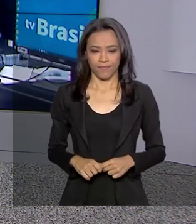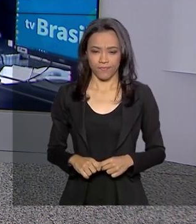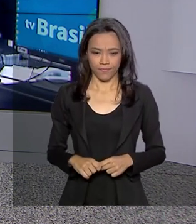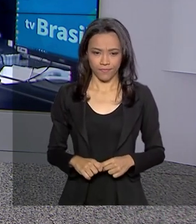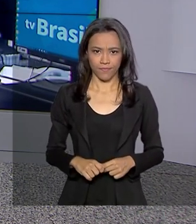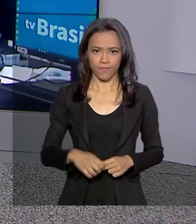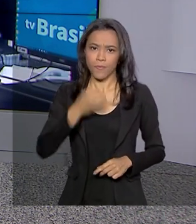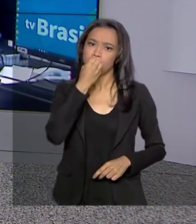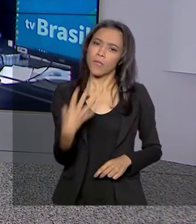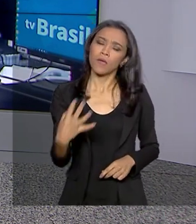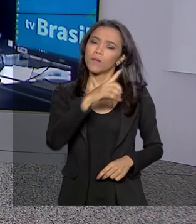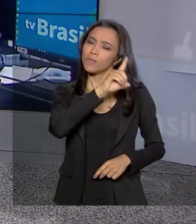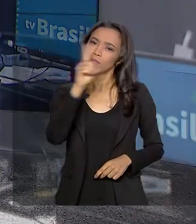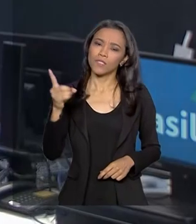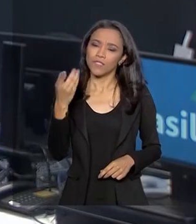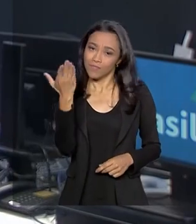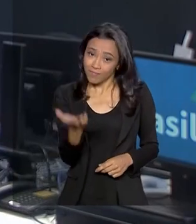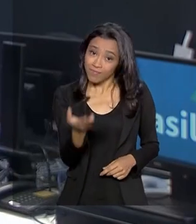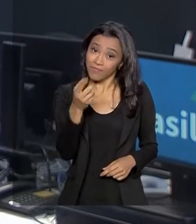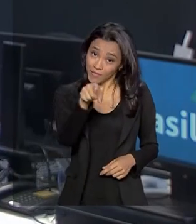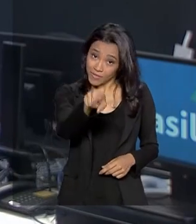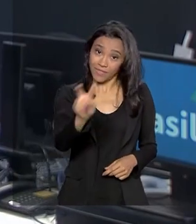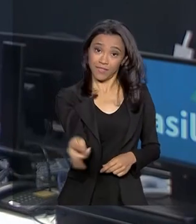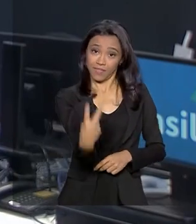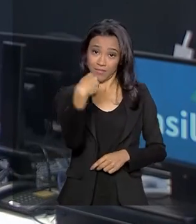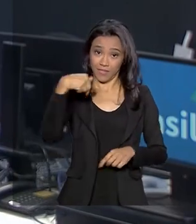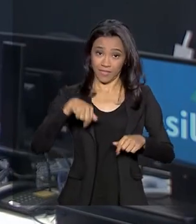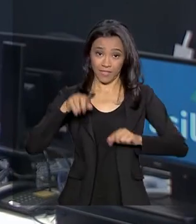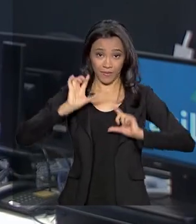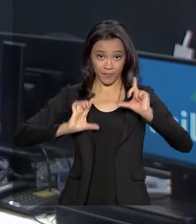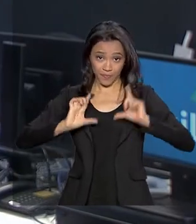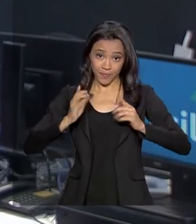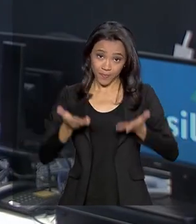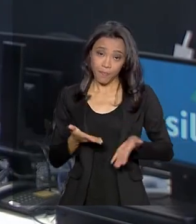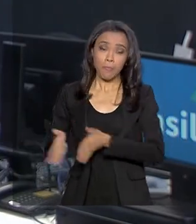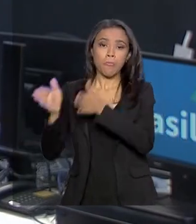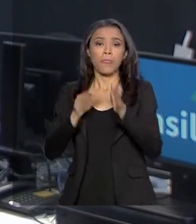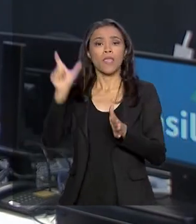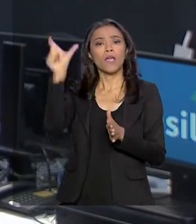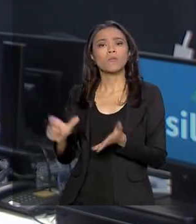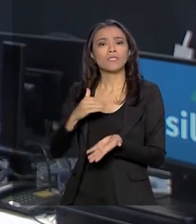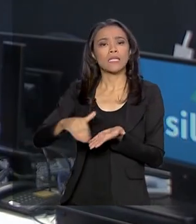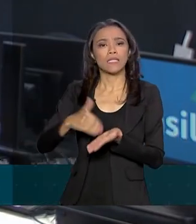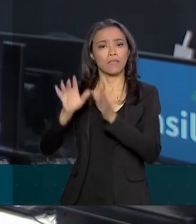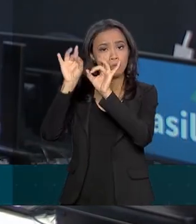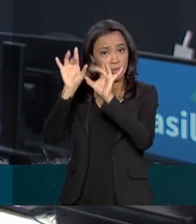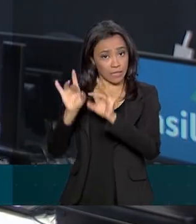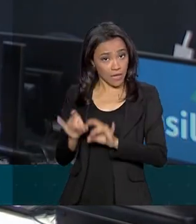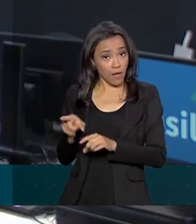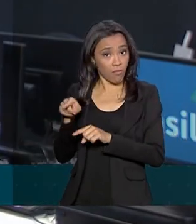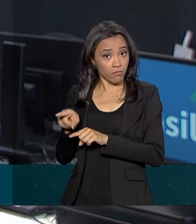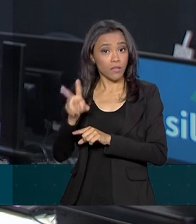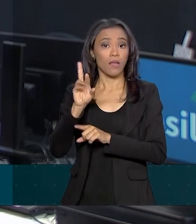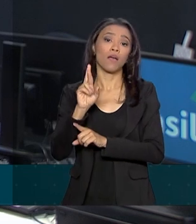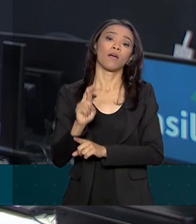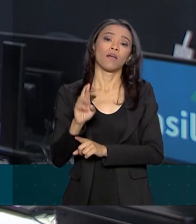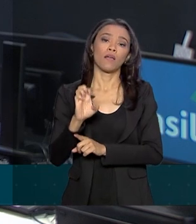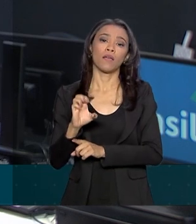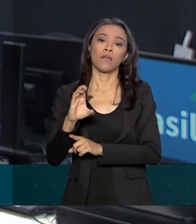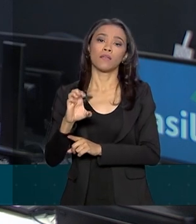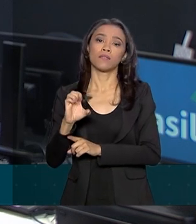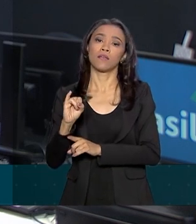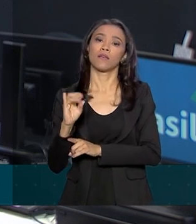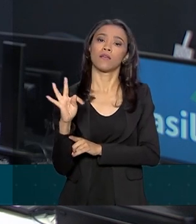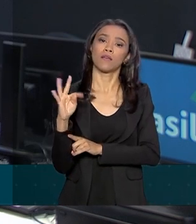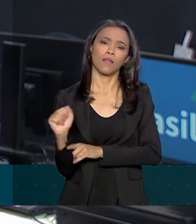Bom dia, Renata. Bom dia a você que acompanha o Brasil em Dia. O secretário especial da Receita busca mostrar à sociedade a